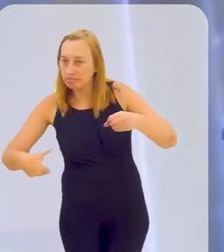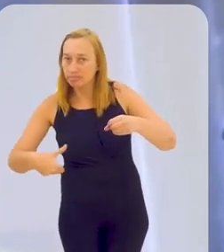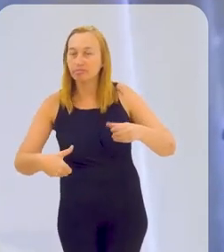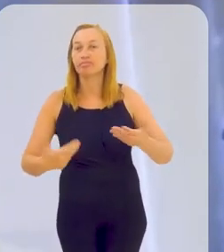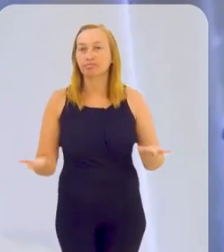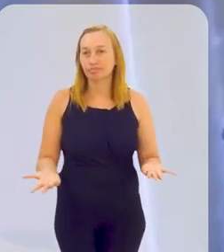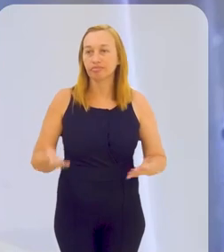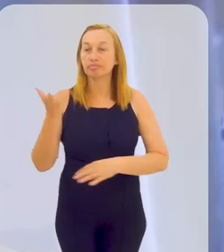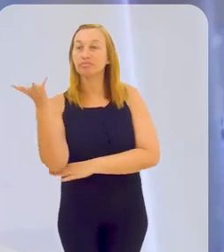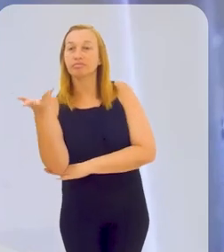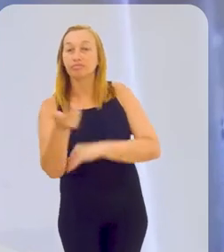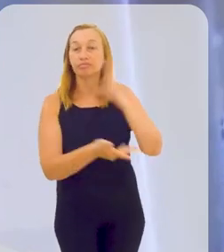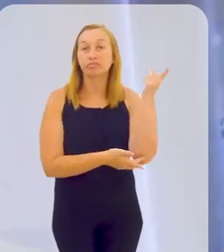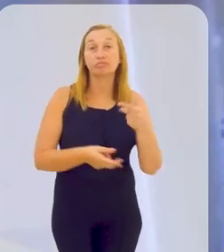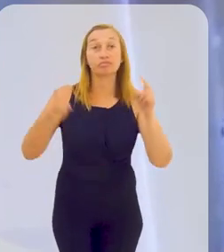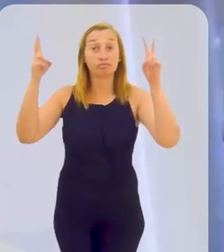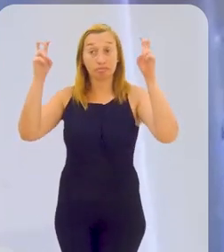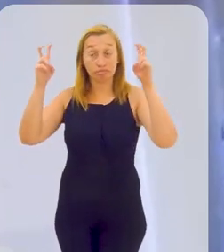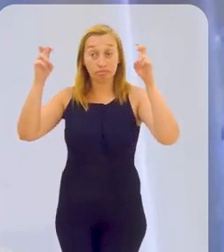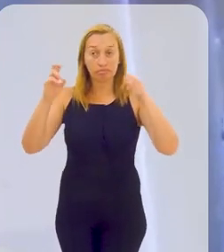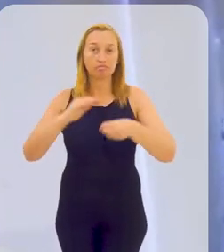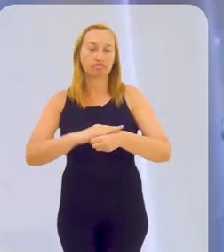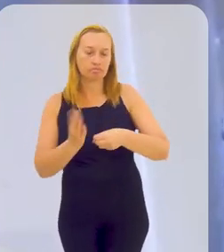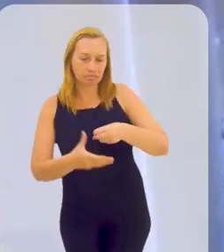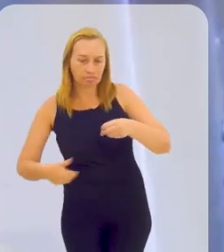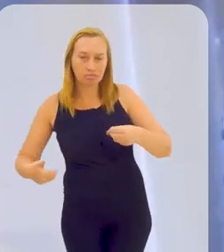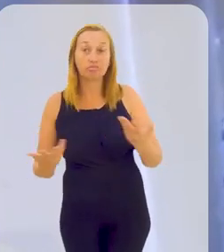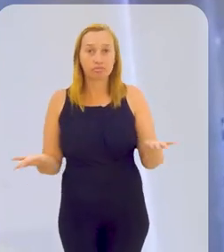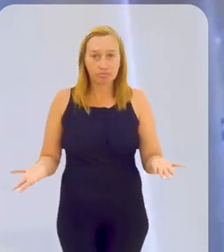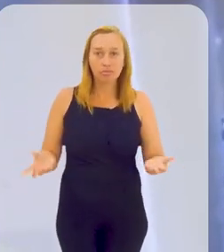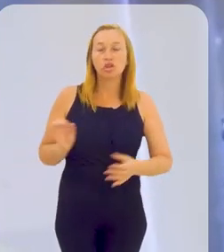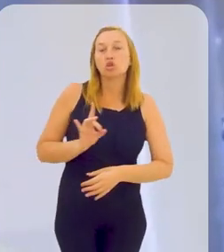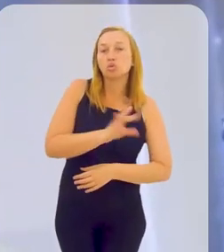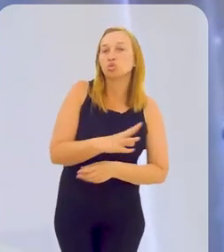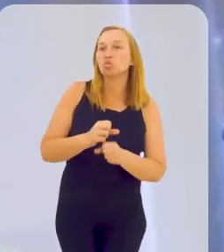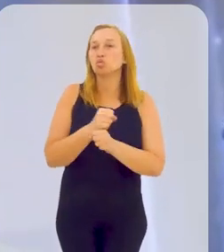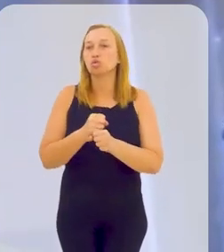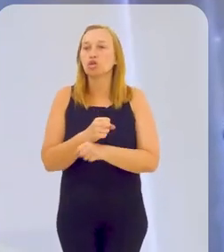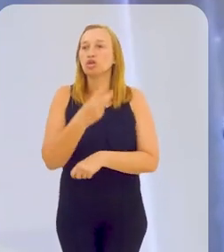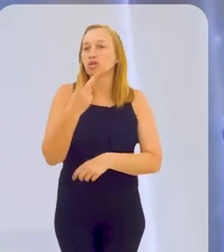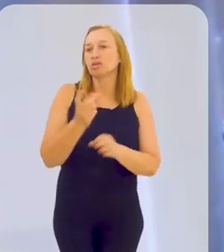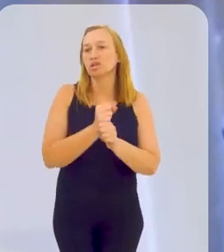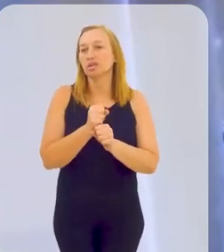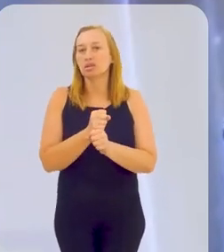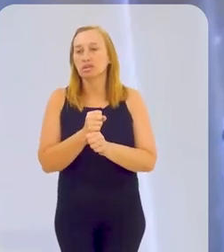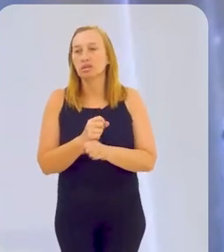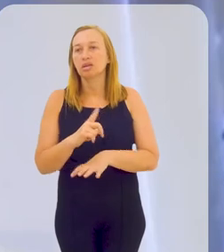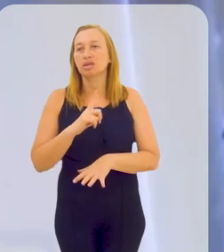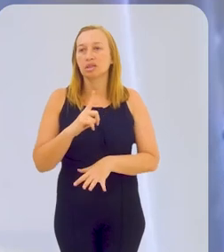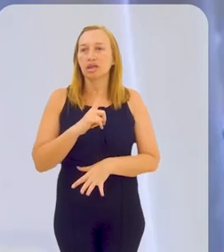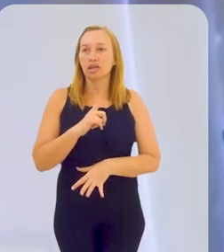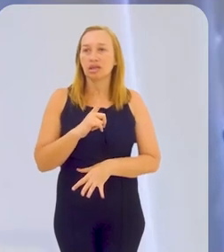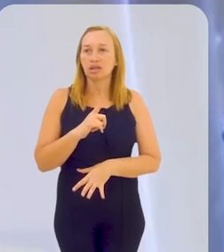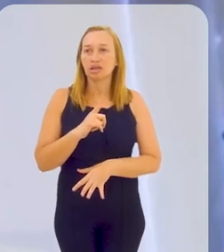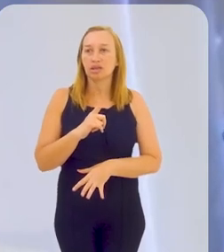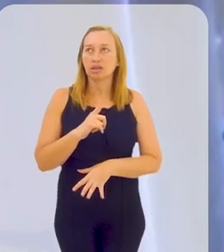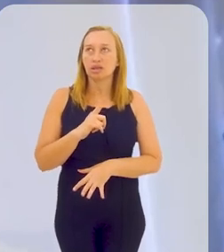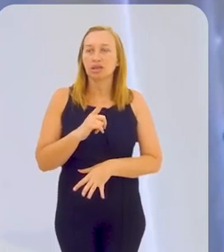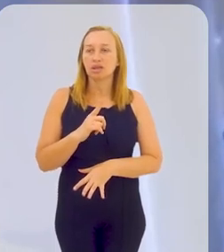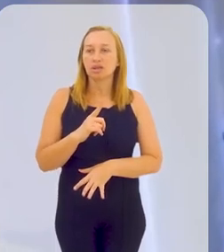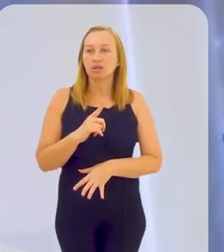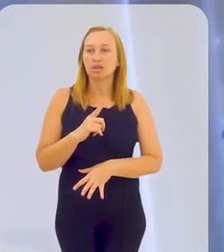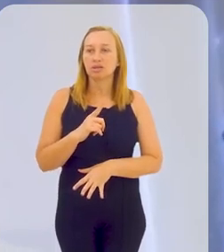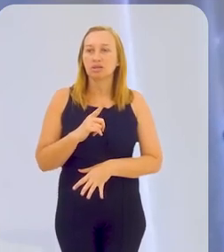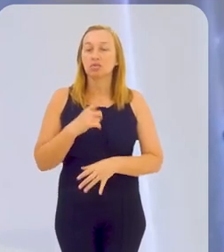ambiente, que é um tema, principalmente o saneamento, que nesses últimos anos aí, os dois anos, tem estado muito em voga,